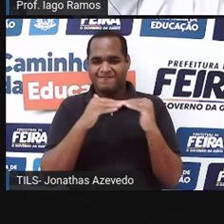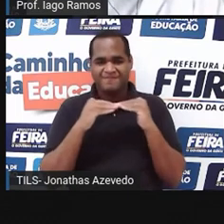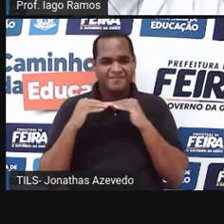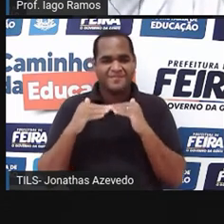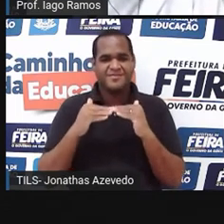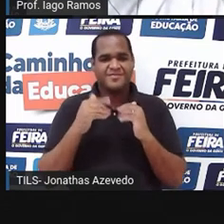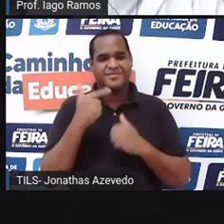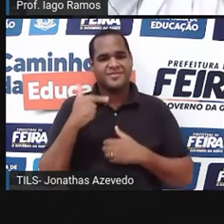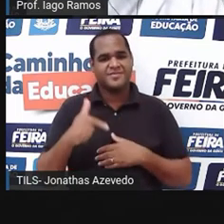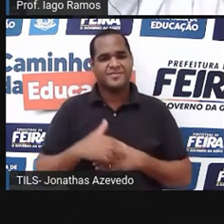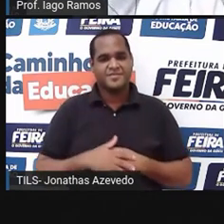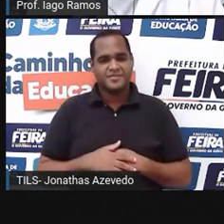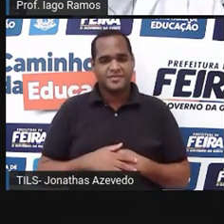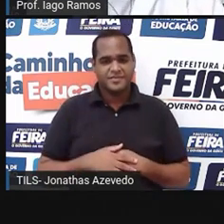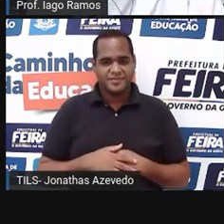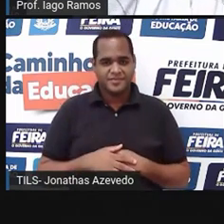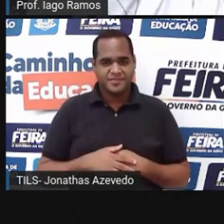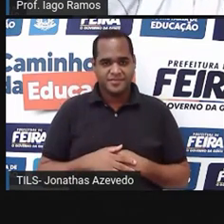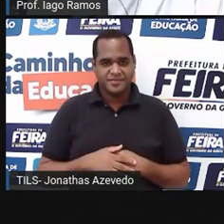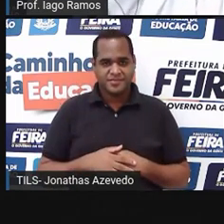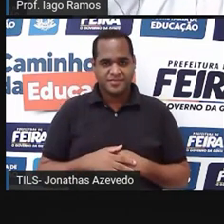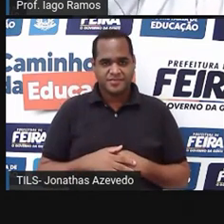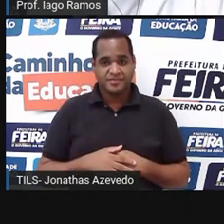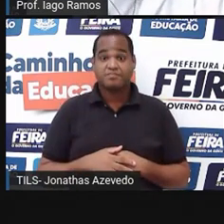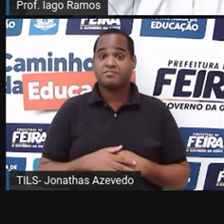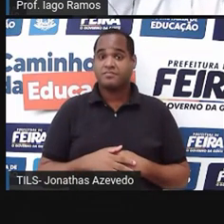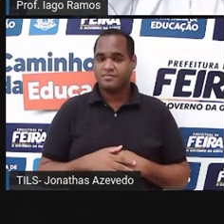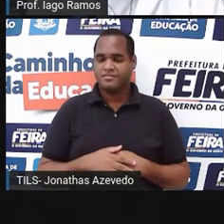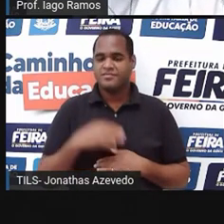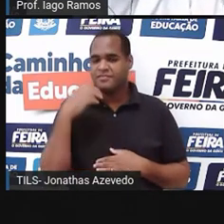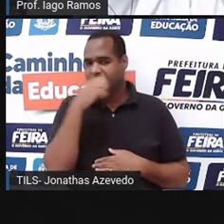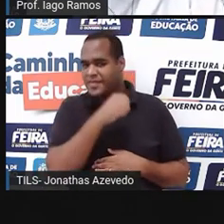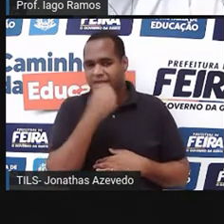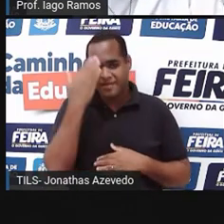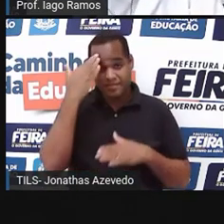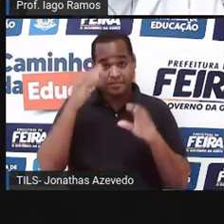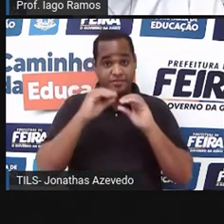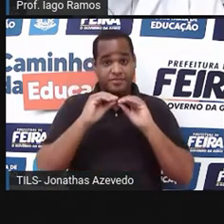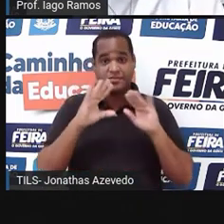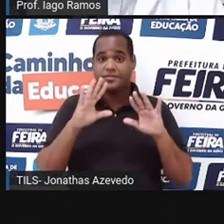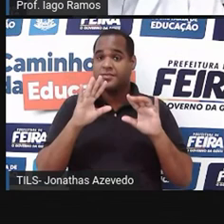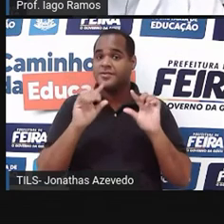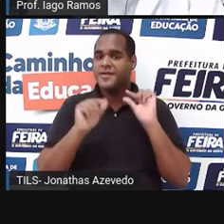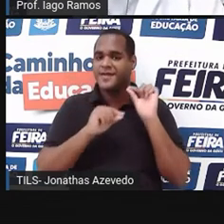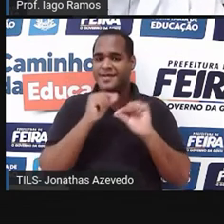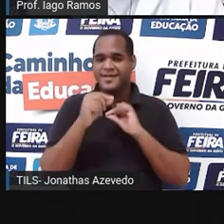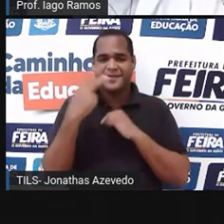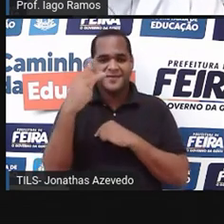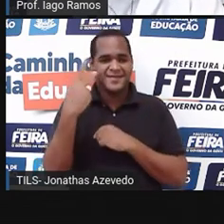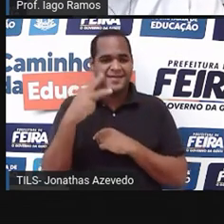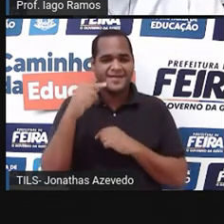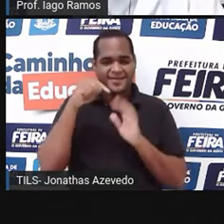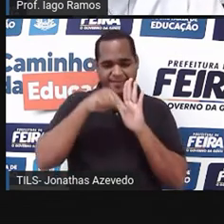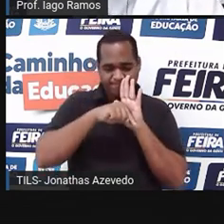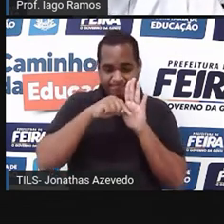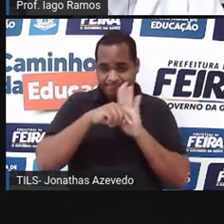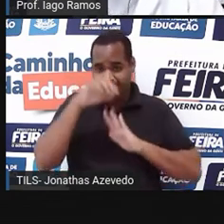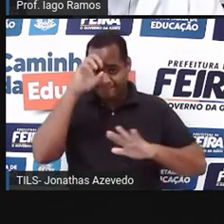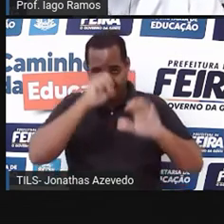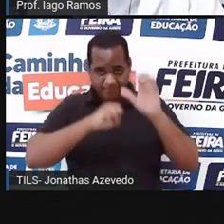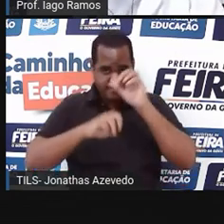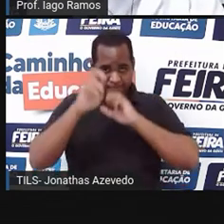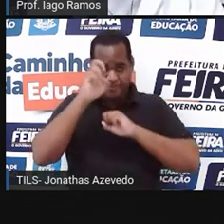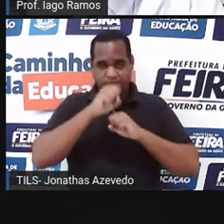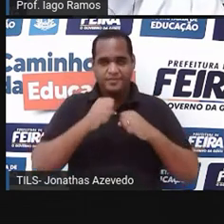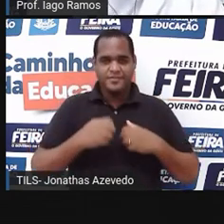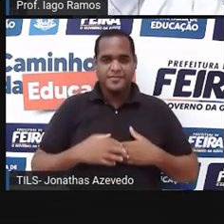Tá bom? Então, opa, aqui rapidinho para a gente tentar testar, se a gente entendeu. Olha só